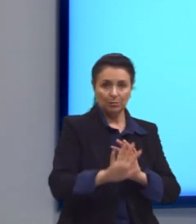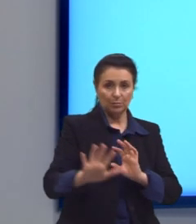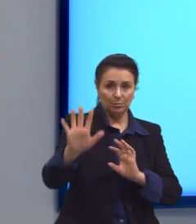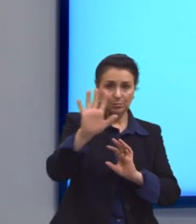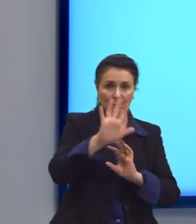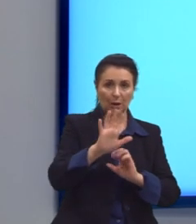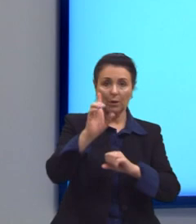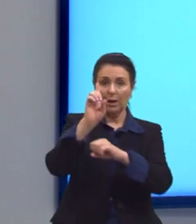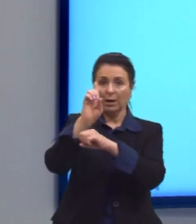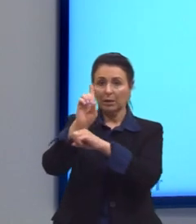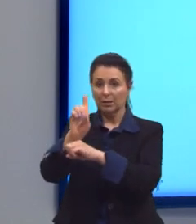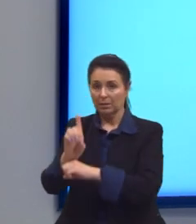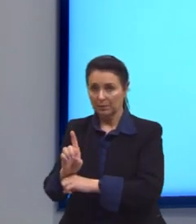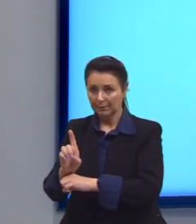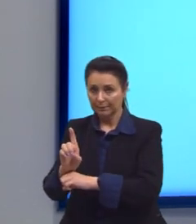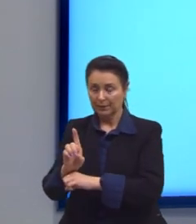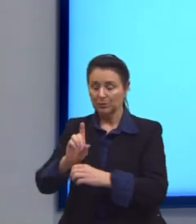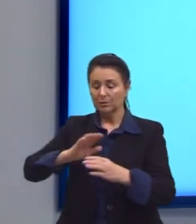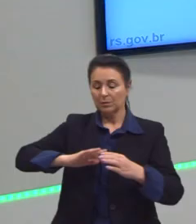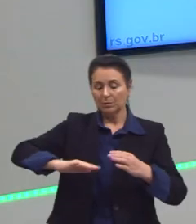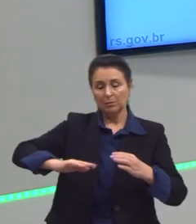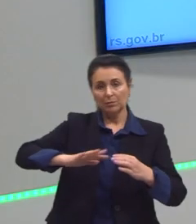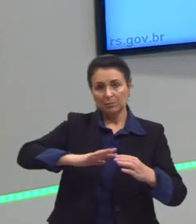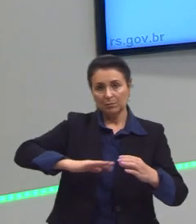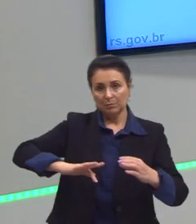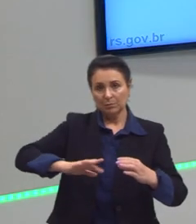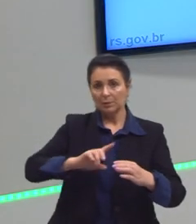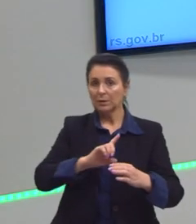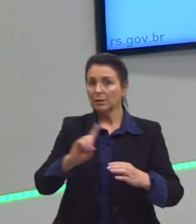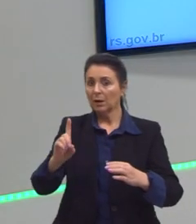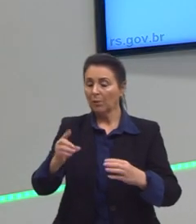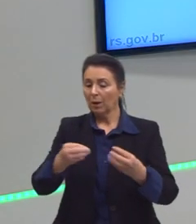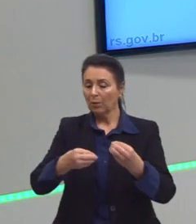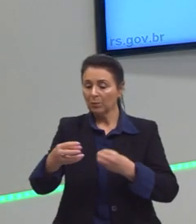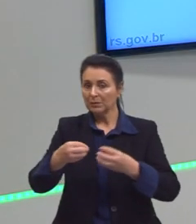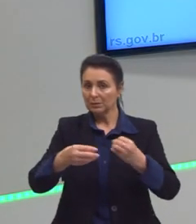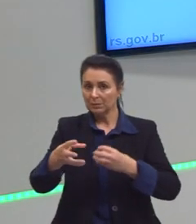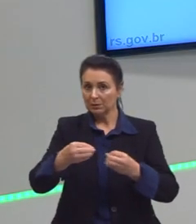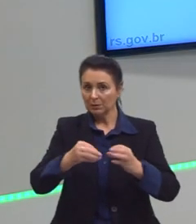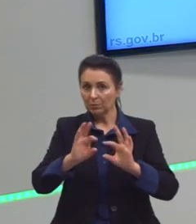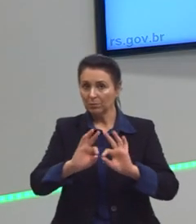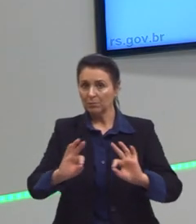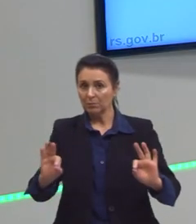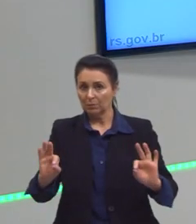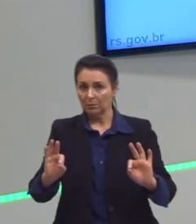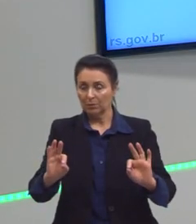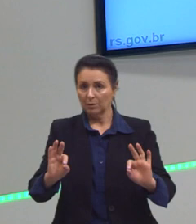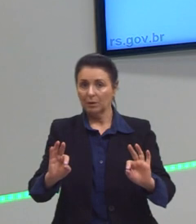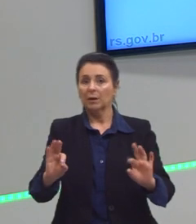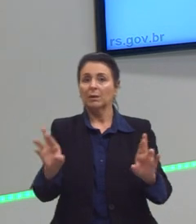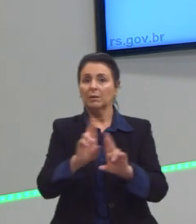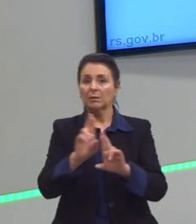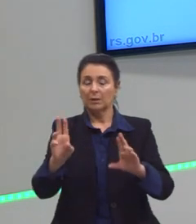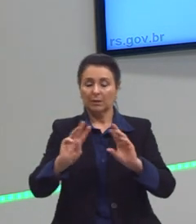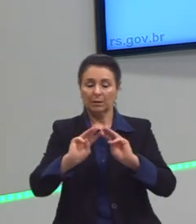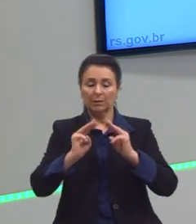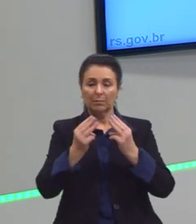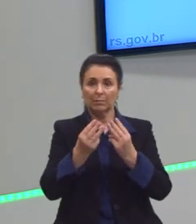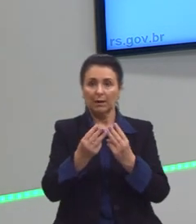a densidade da solução. e não a concentração comum. Concentração comum relaciona a massa do soluto,